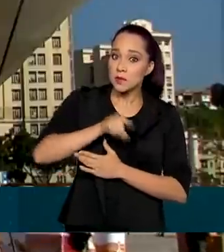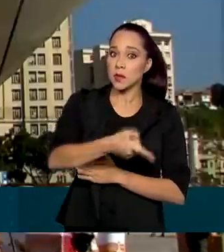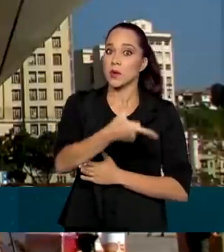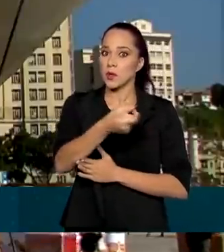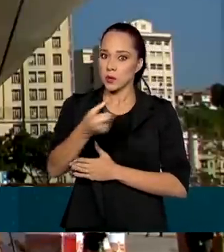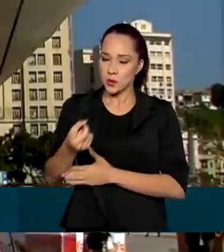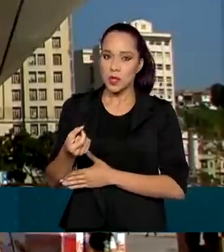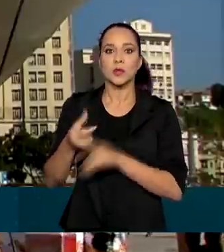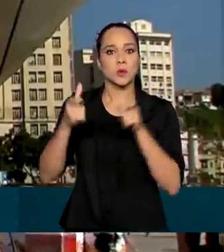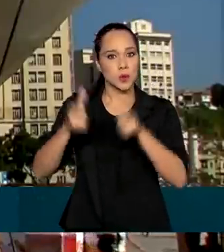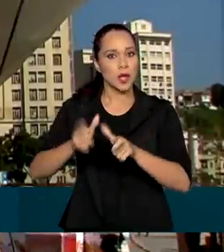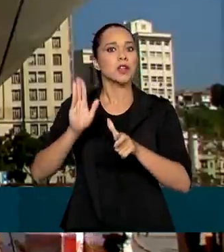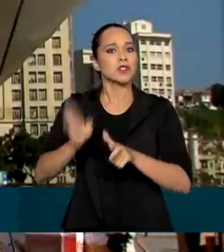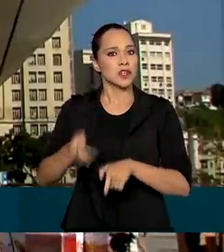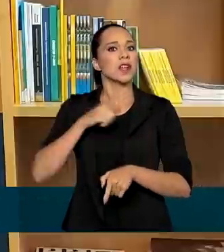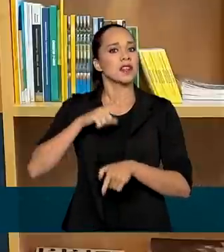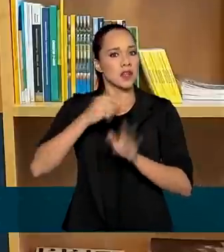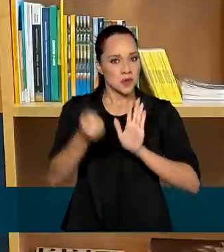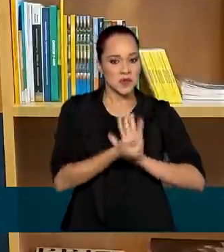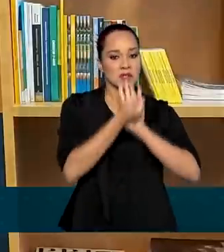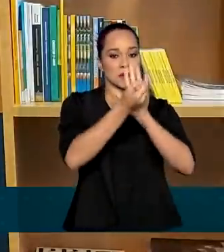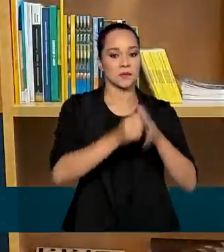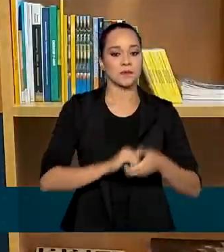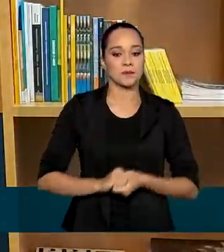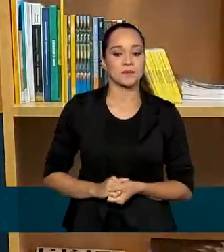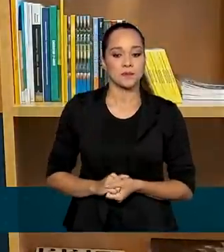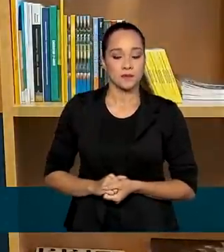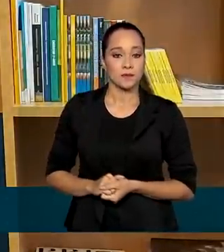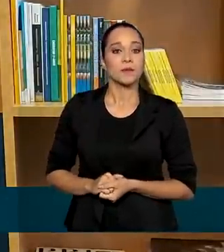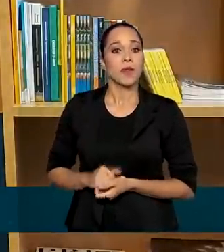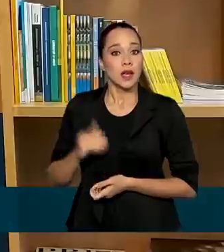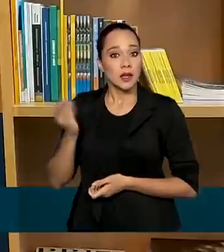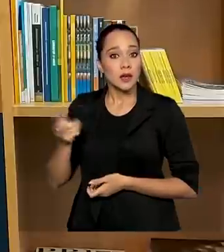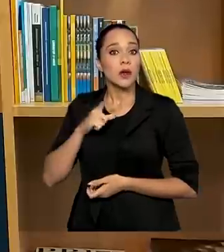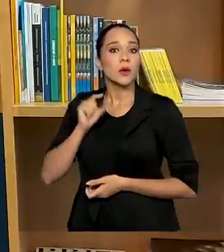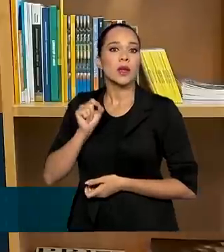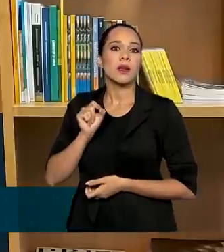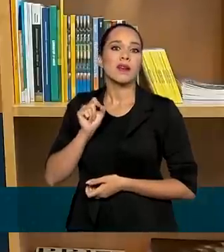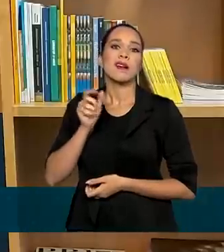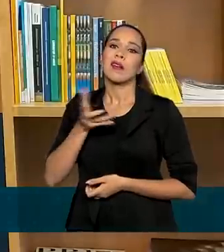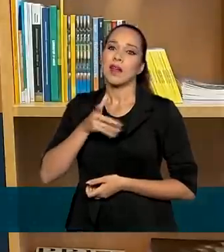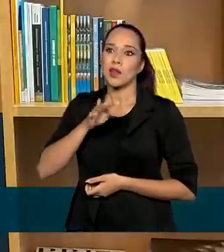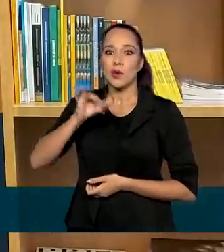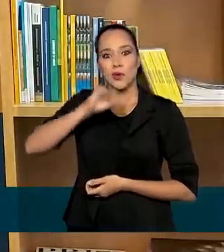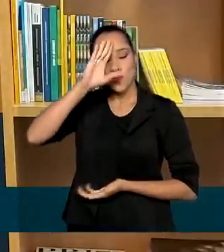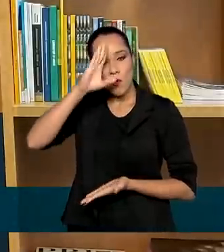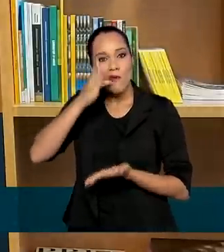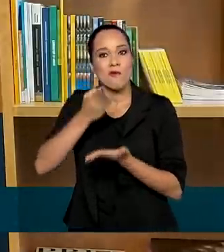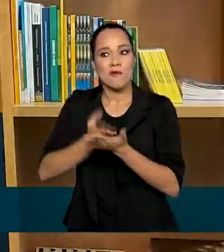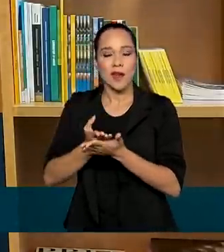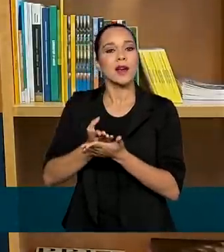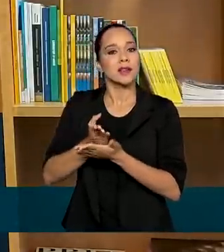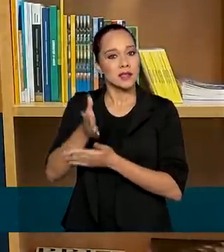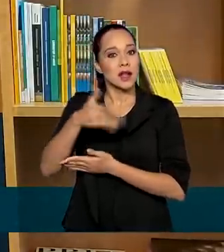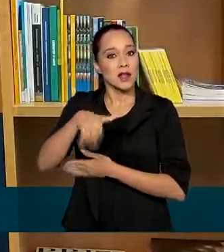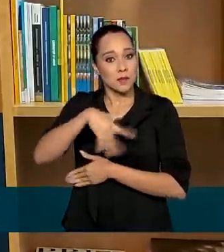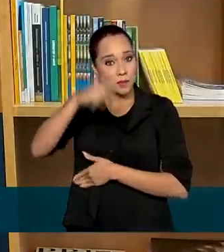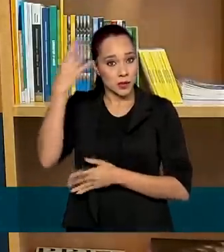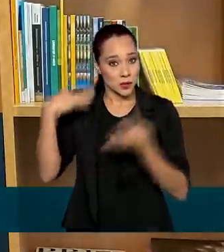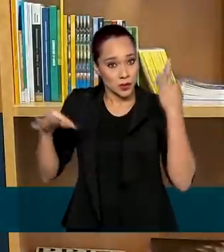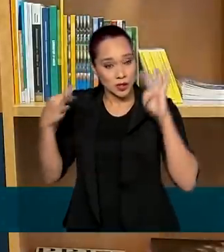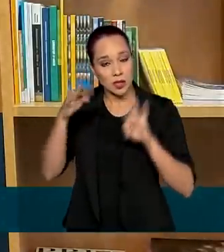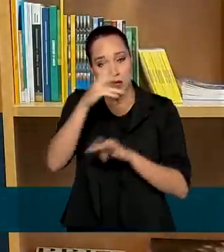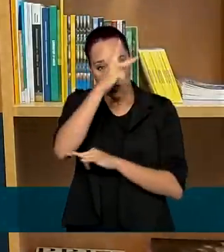locais aderiram ao selo. Precisamos ganhar a confiança do turista e a confiança do